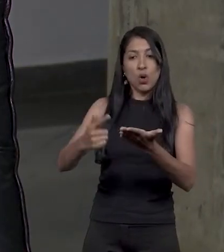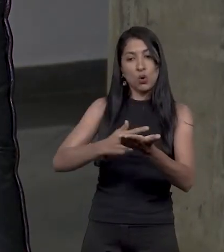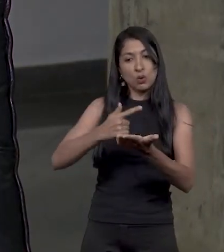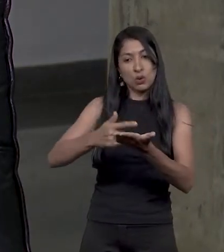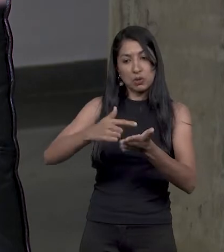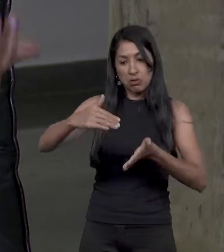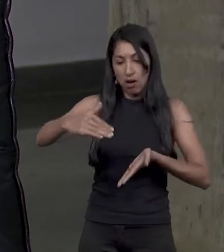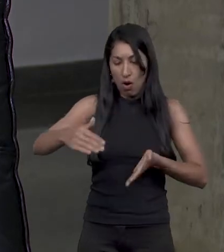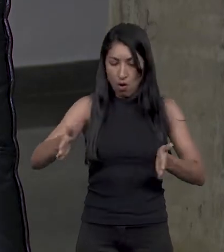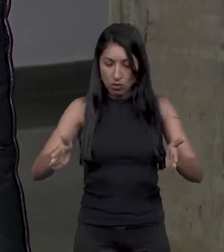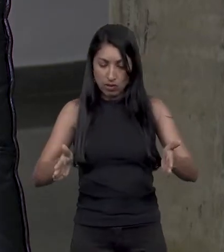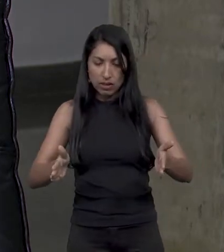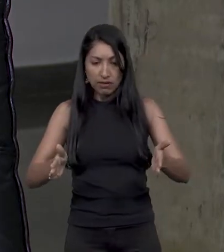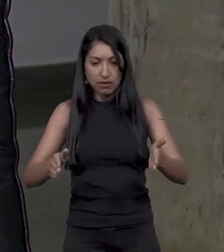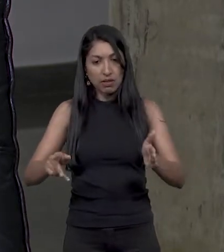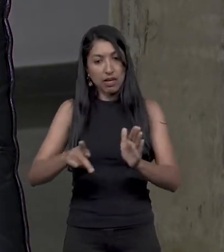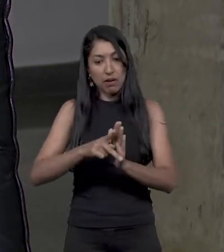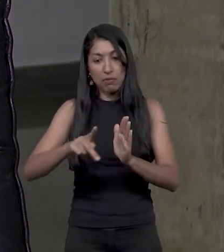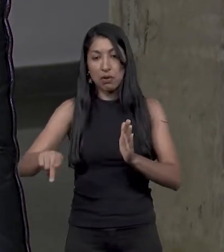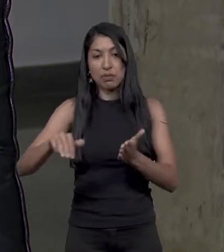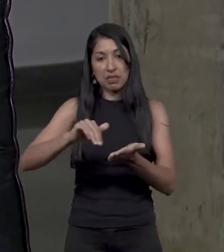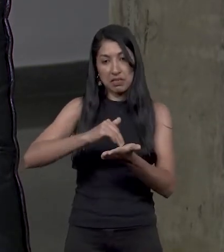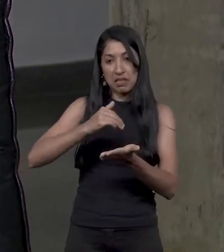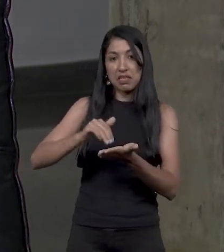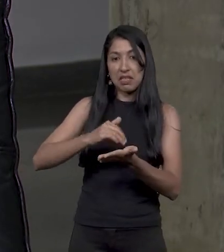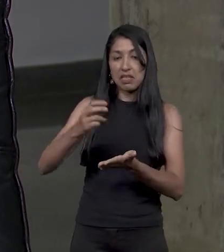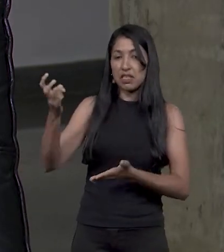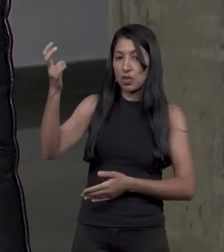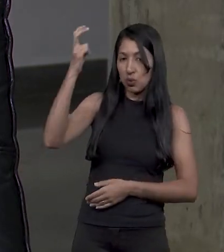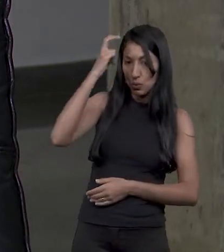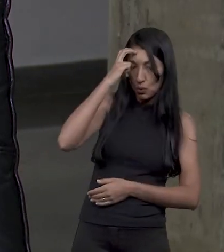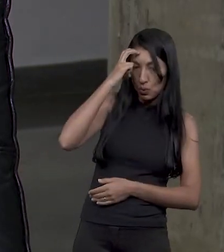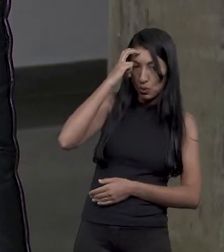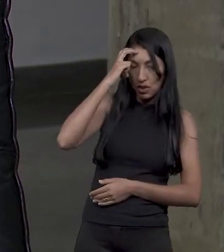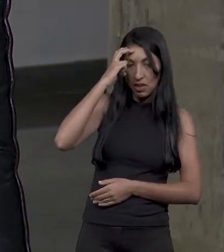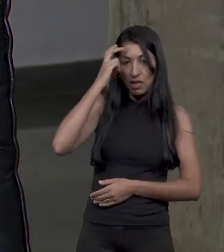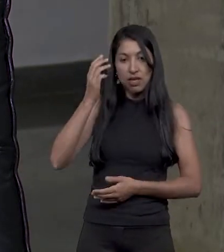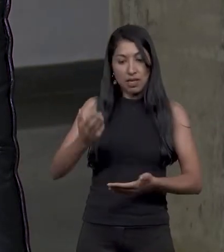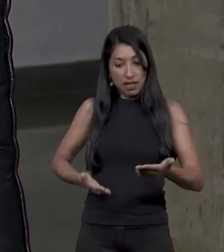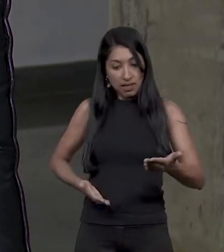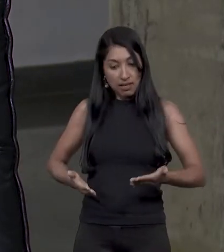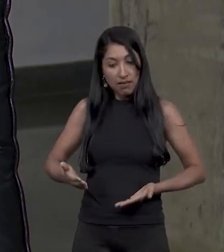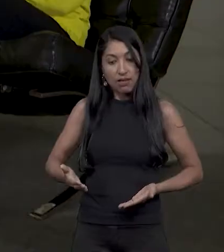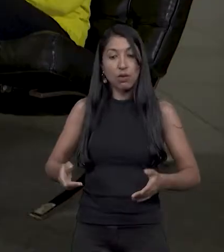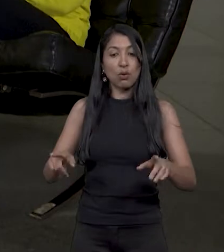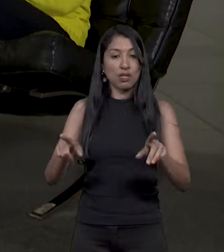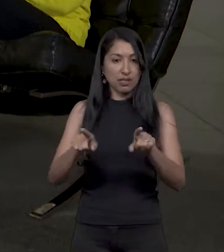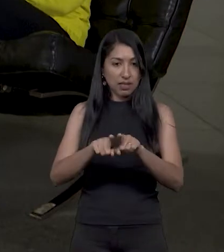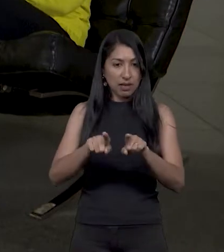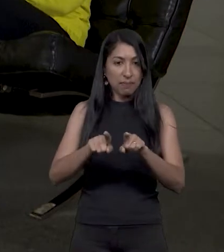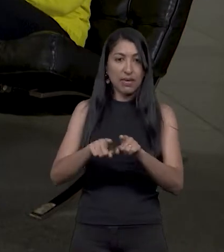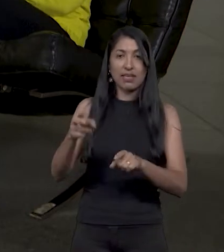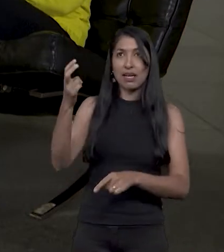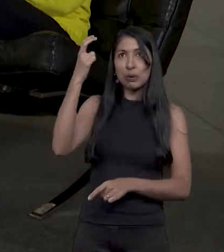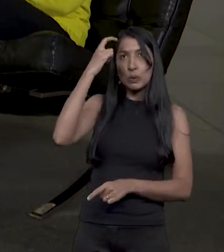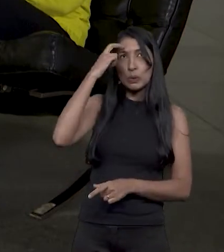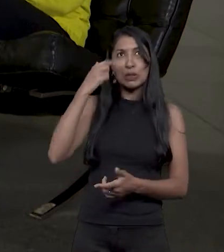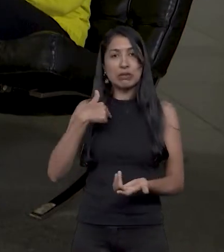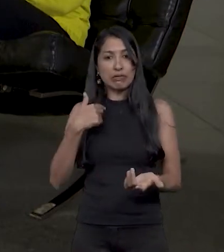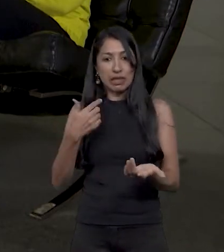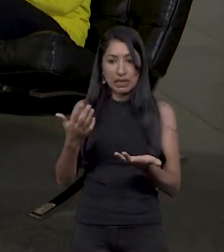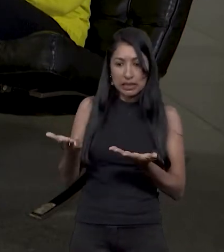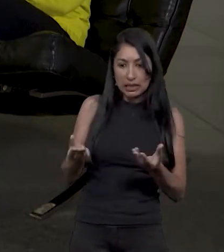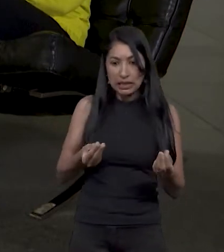veio da secretaria de cultura e as funcionárias também eram da cultura. Então, ficou aquele